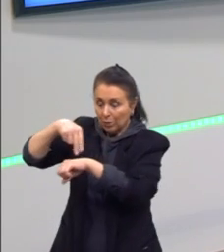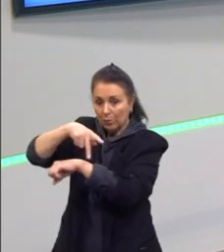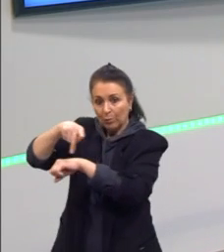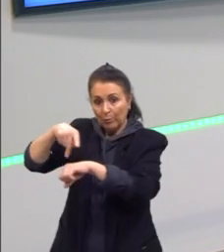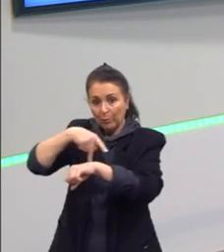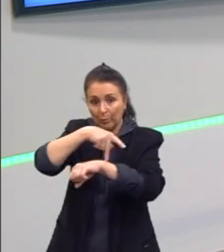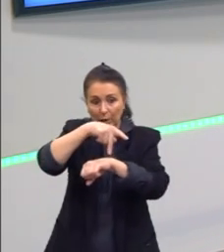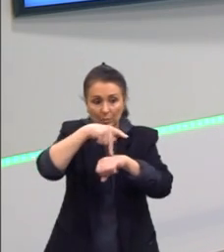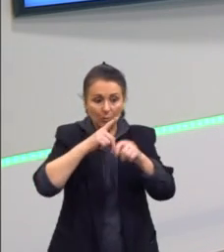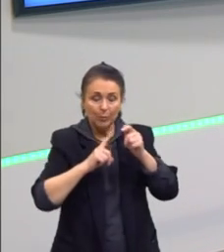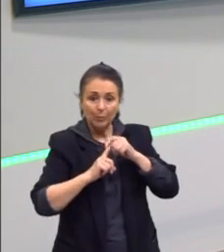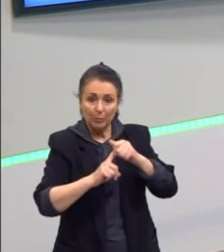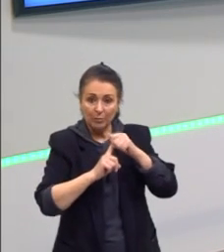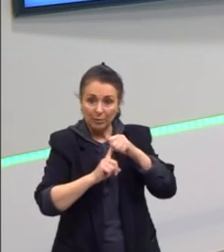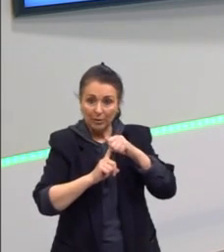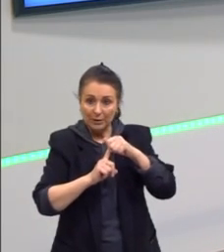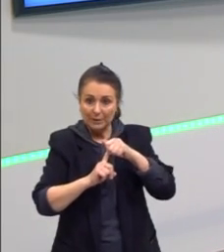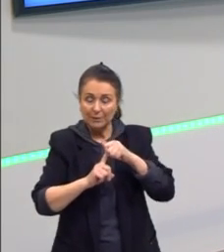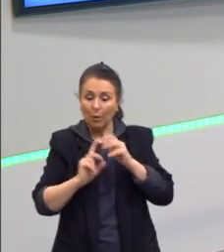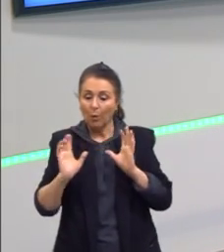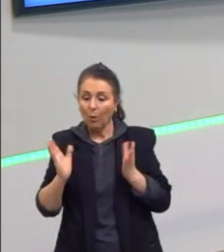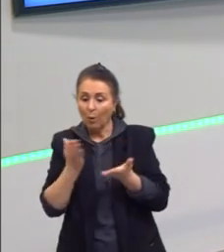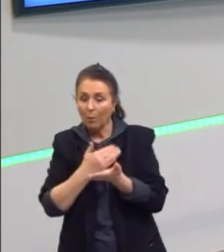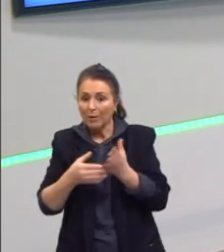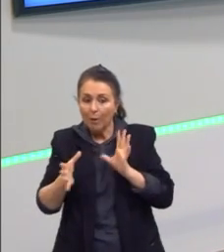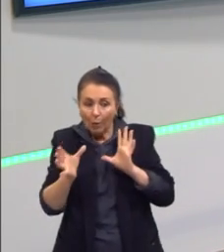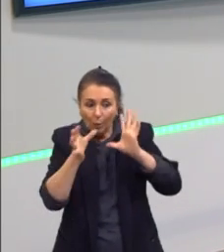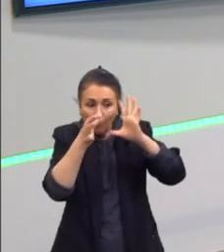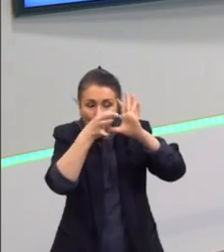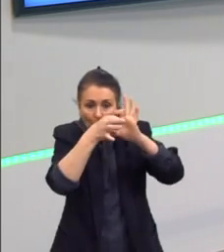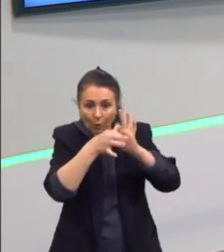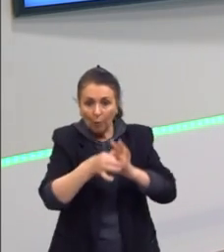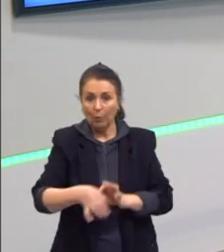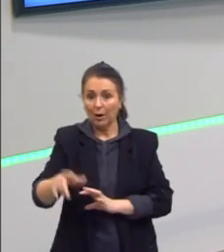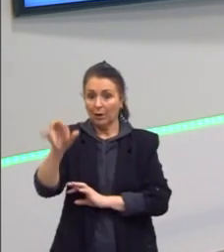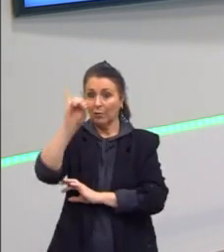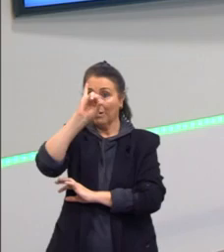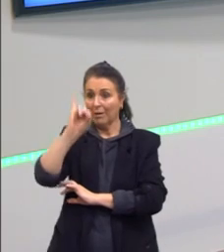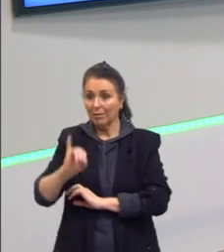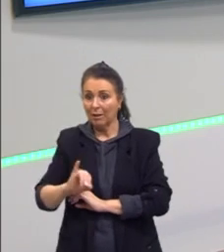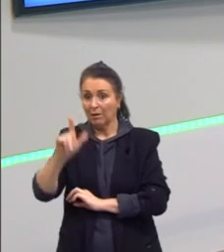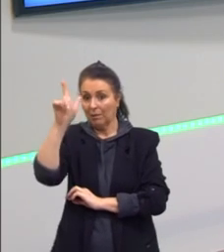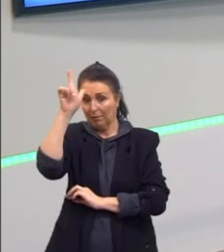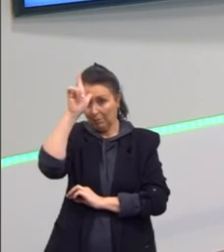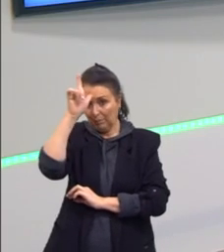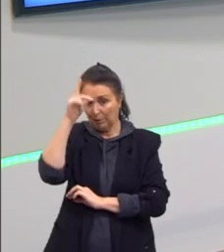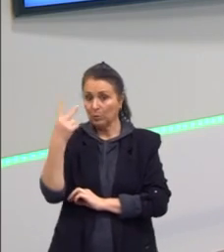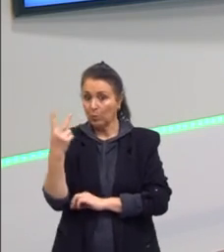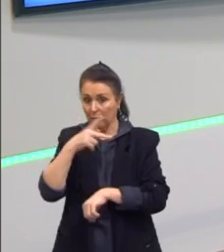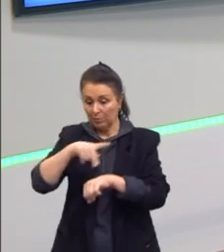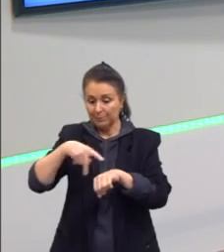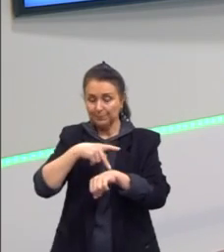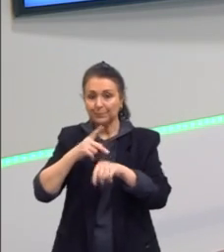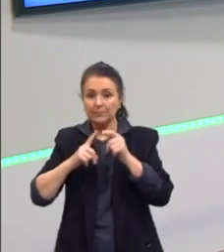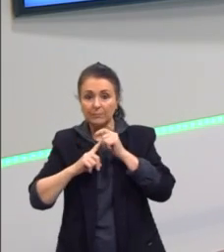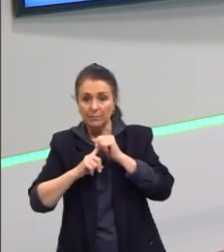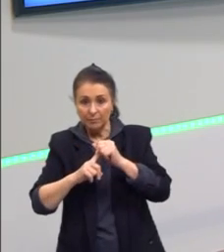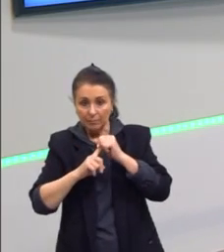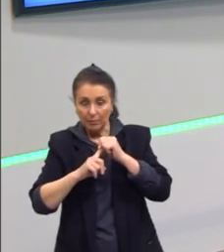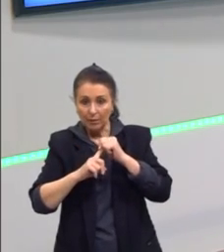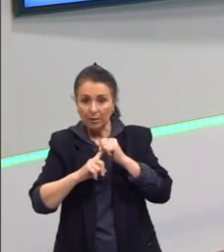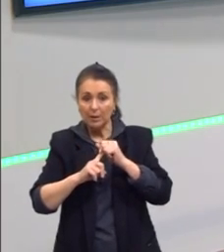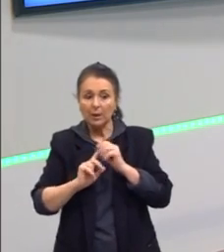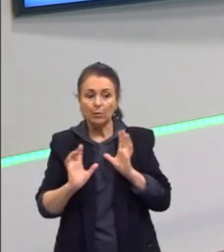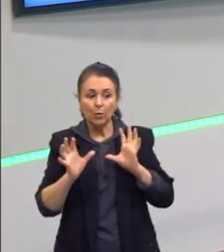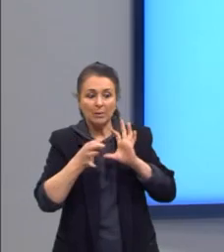principais aí a se unificarem mais tarde, foi a Itália e a Alemanha, certo? Então, são países aí que foram